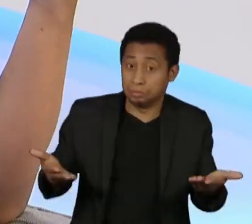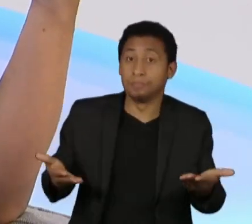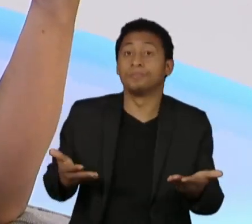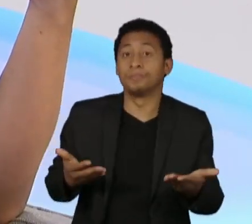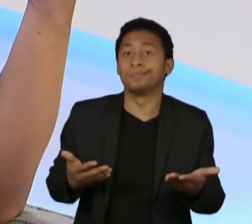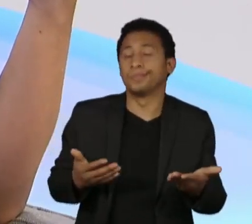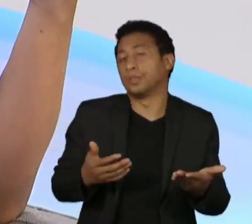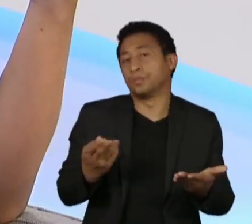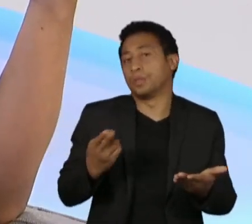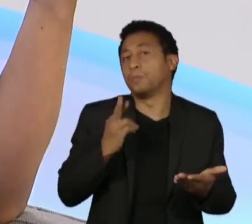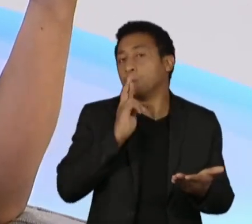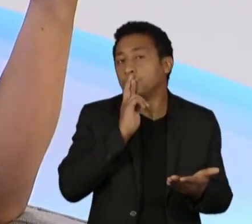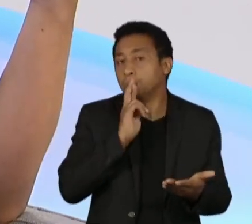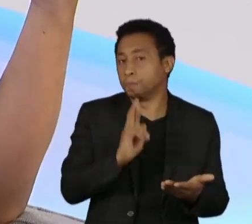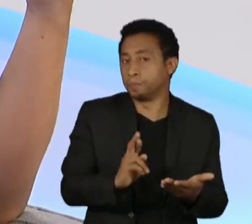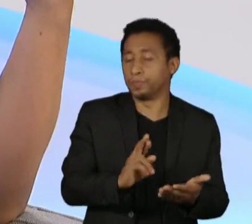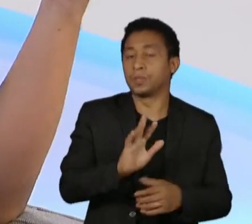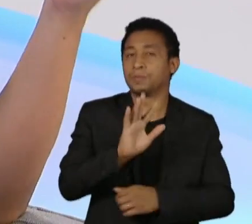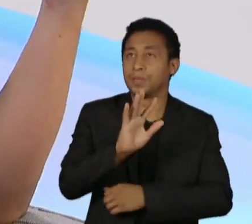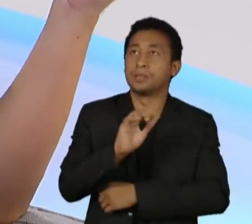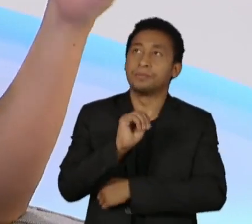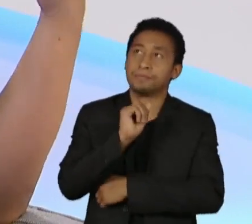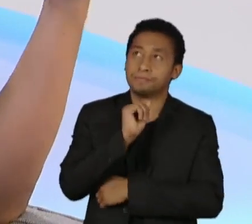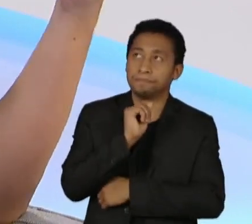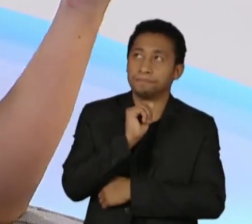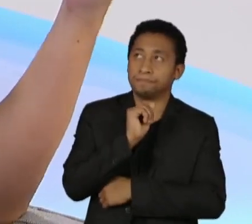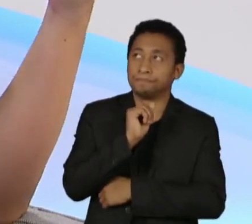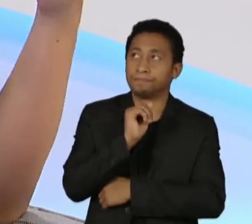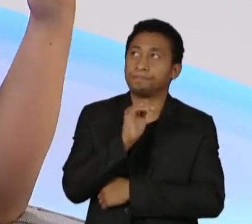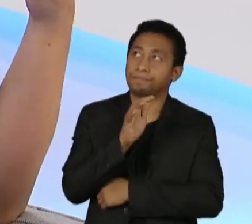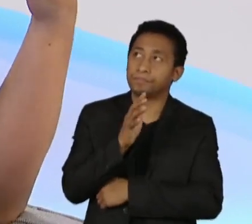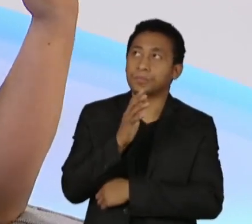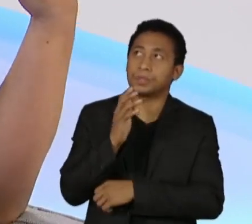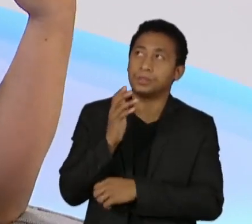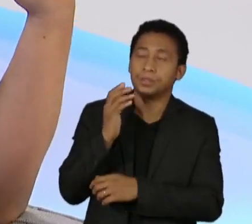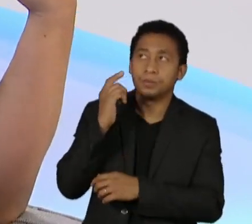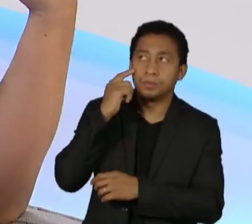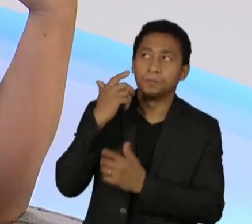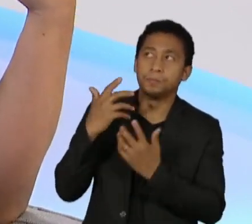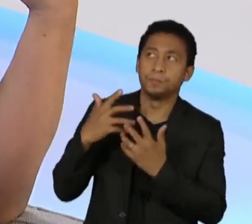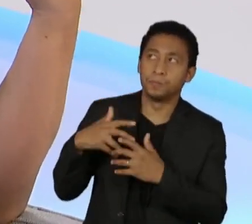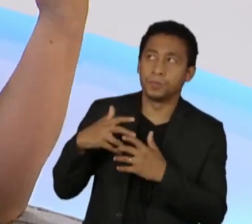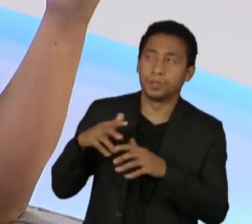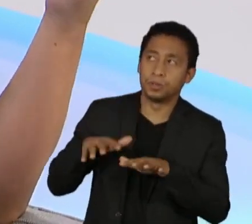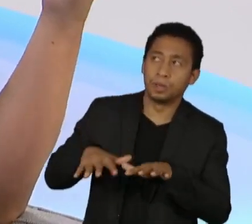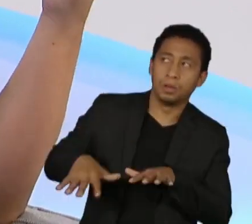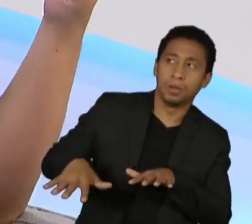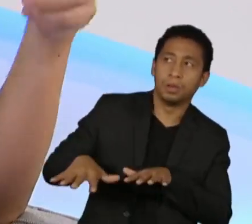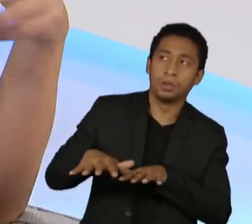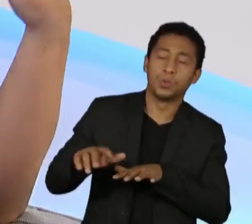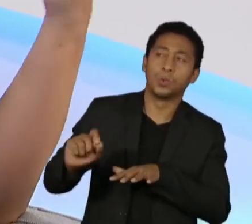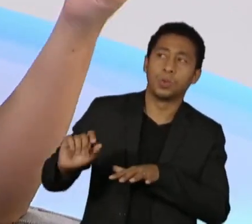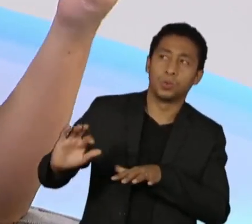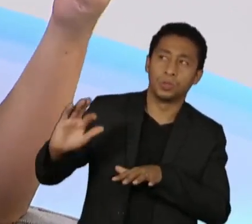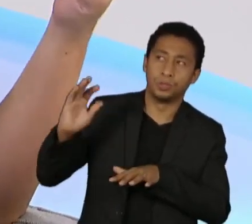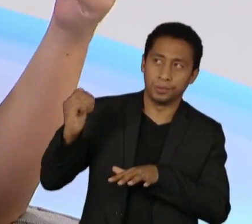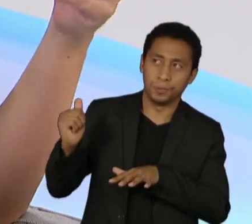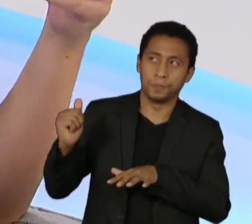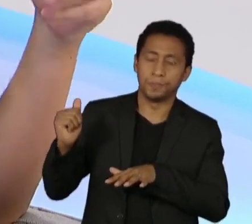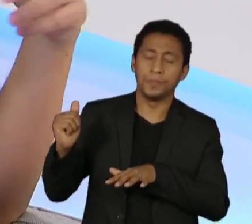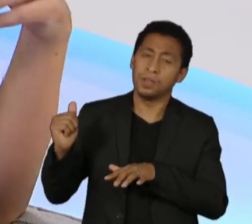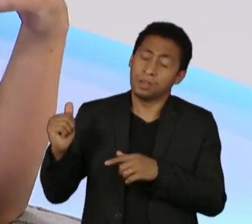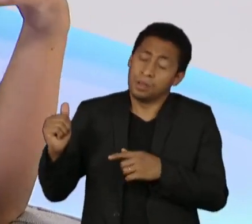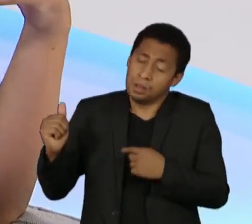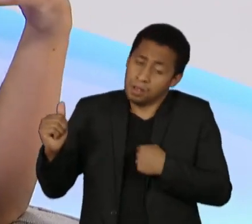palpite é que isso é menos, eu quero fazer um acordo fisiológico, corrupto, etc., e mais eu defendo uma visão